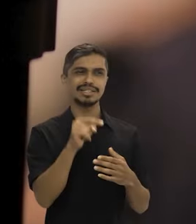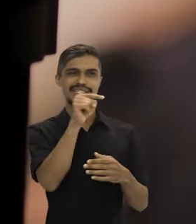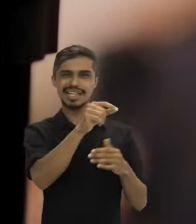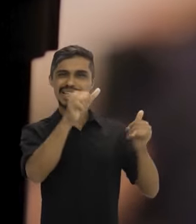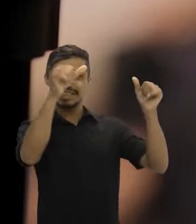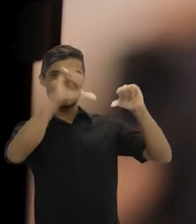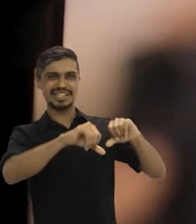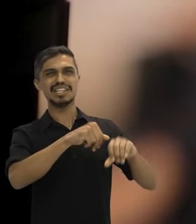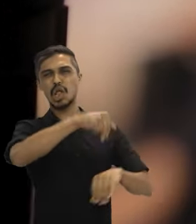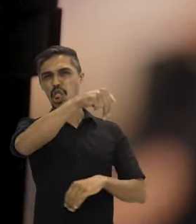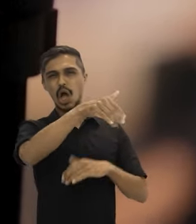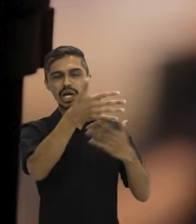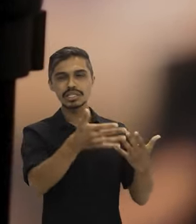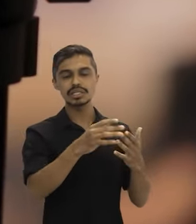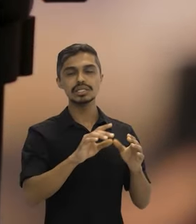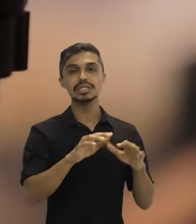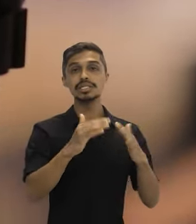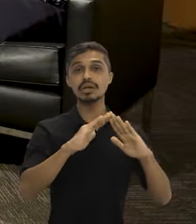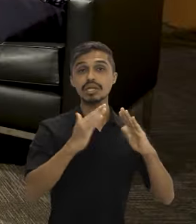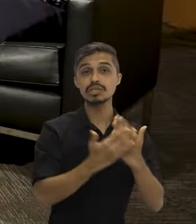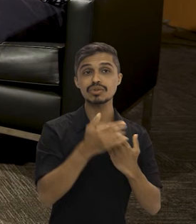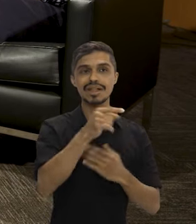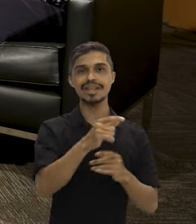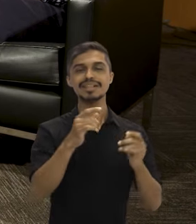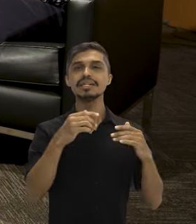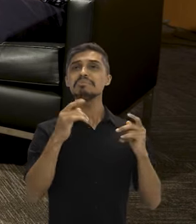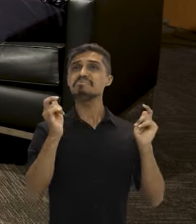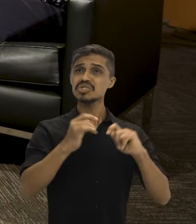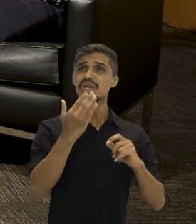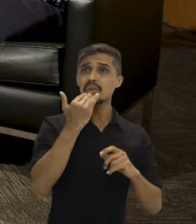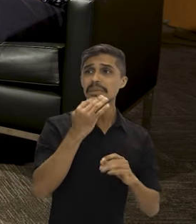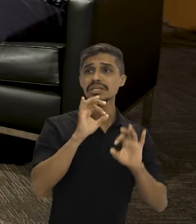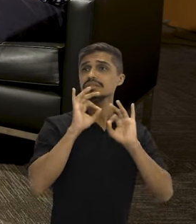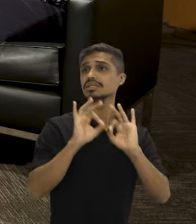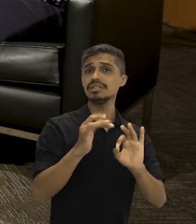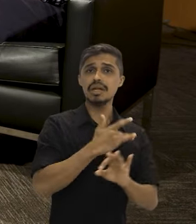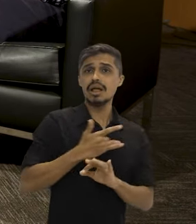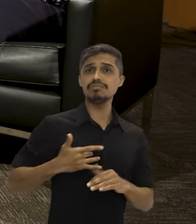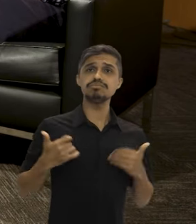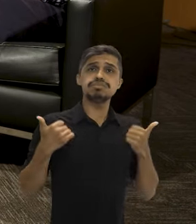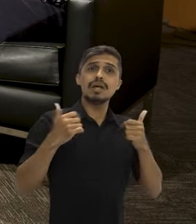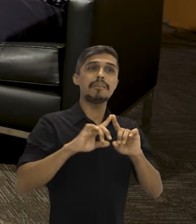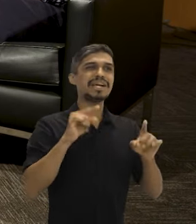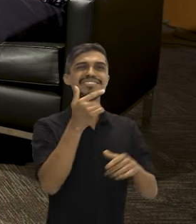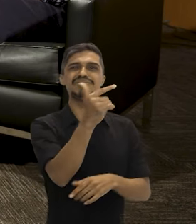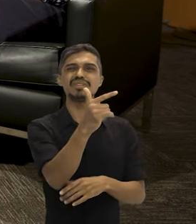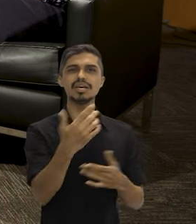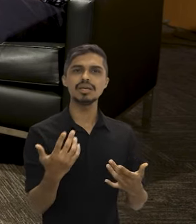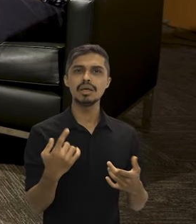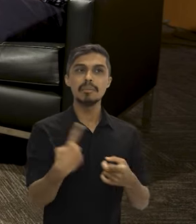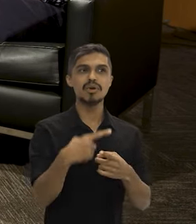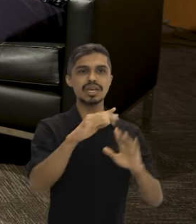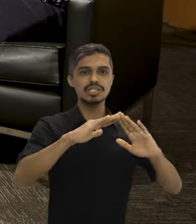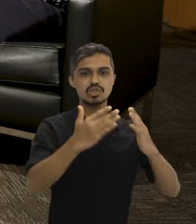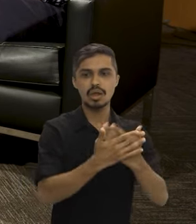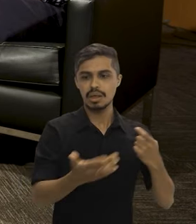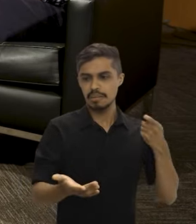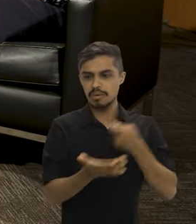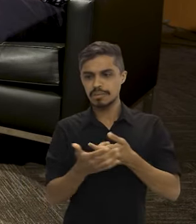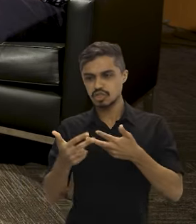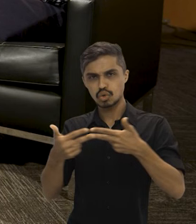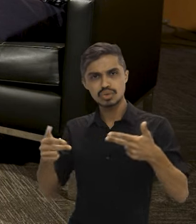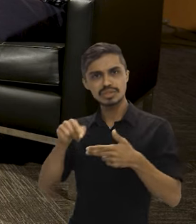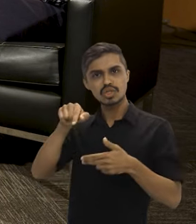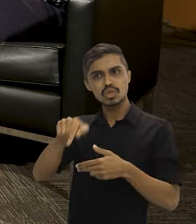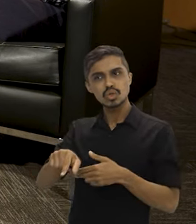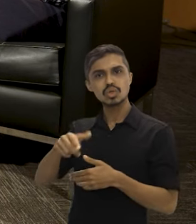Amazônia eles são os mais severos e na escola essa criança podia estar tendo uma alimentação saudável e acaba não tendo, comprando produtos